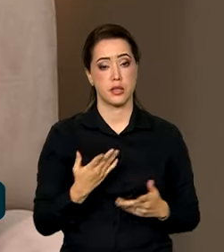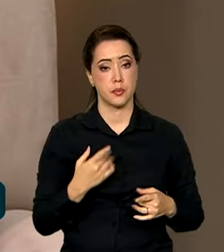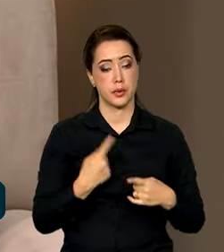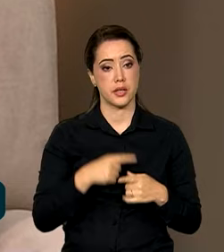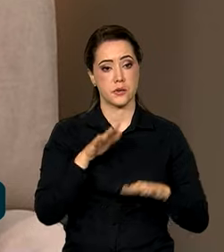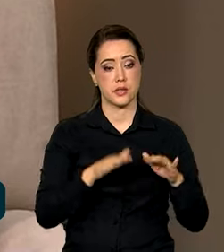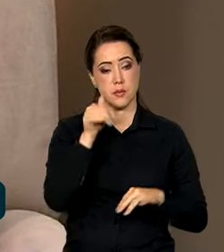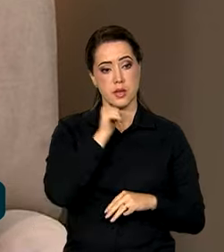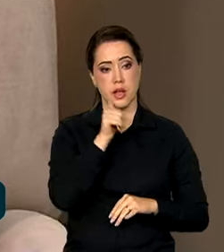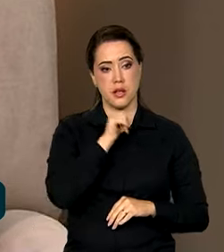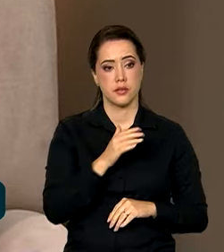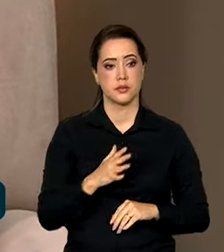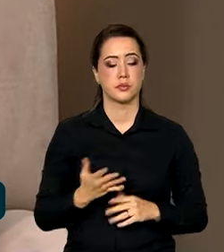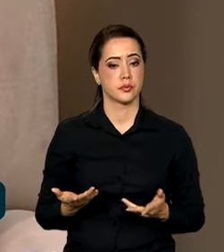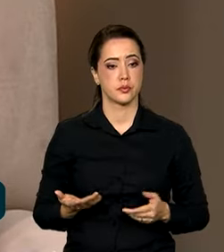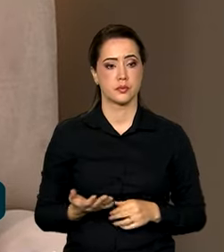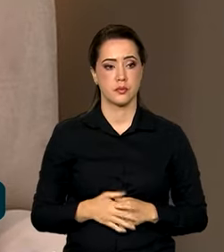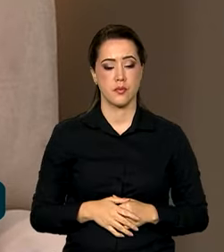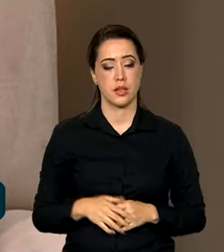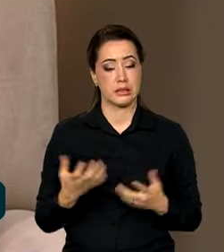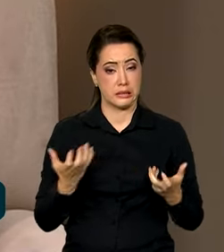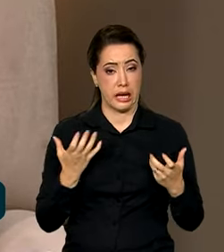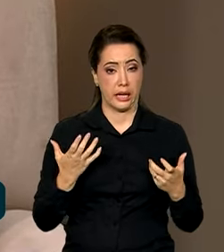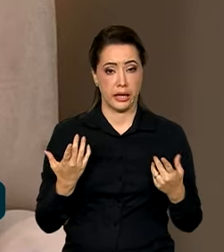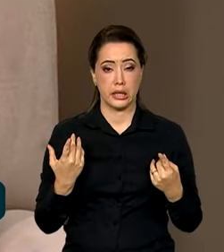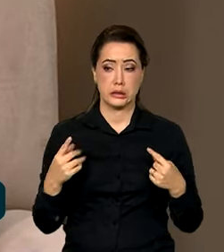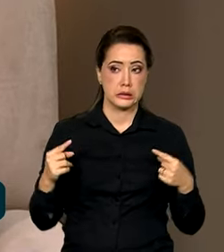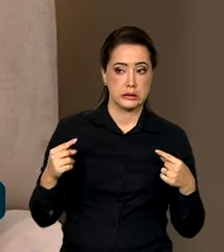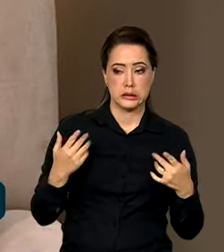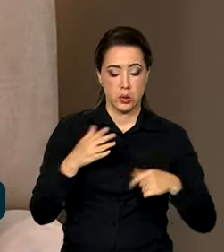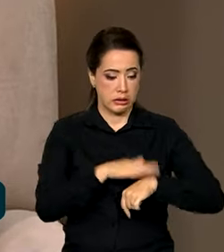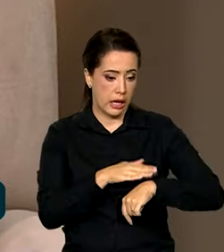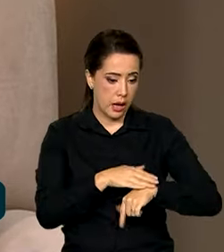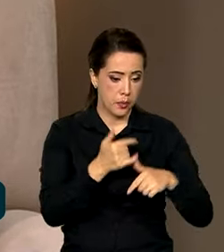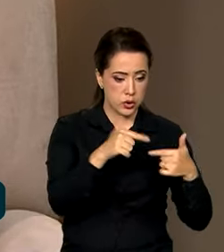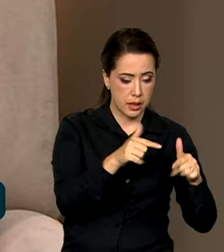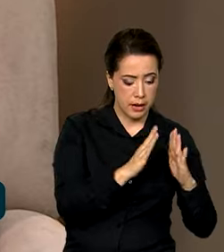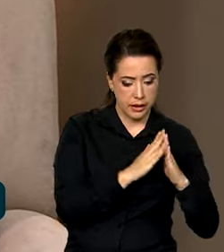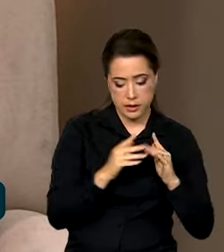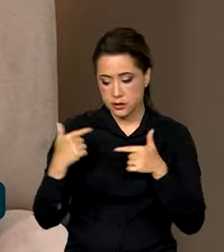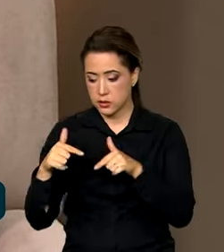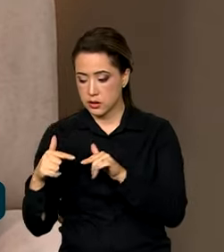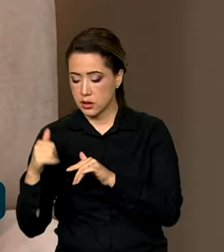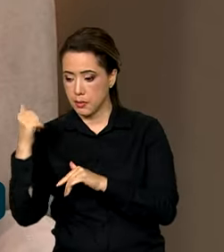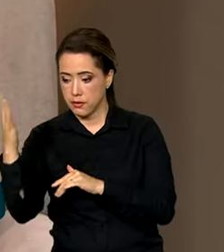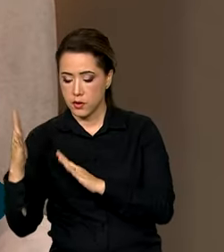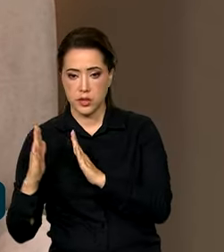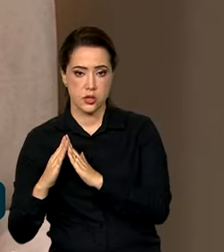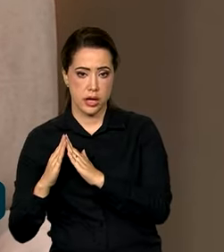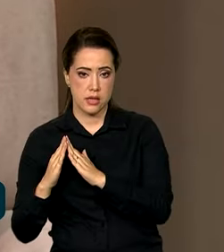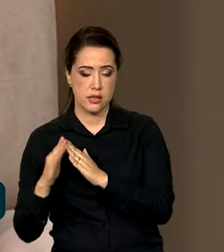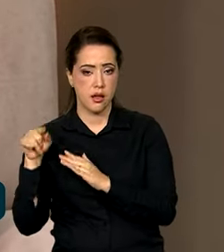mulheres acabam, para tentar conciliar esse tempo do trabalho dentro de casa e o trabalho fora de